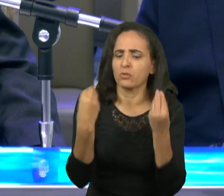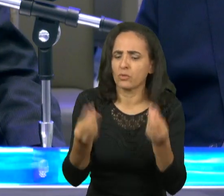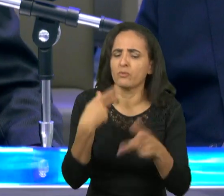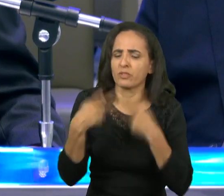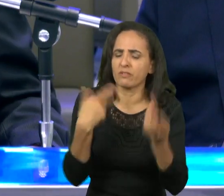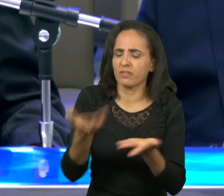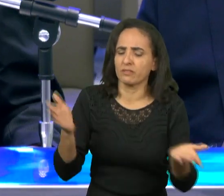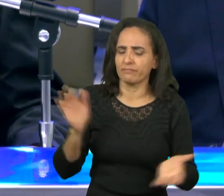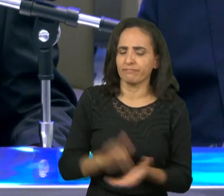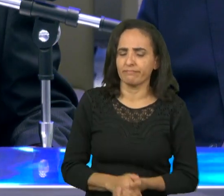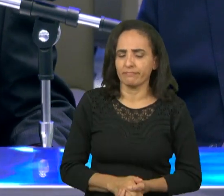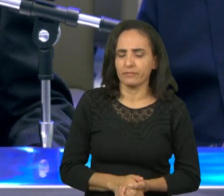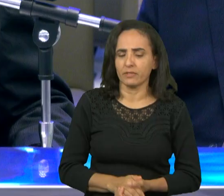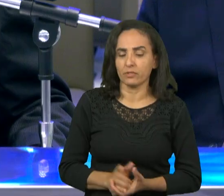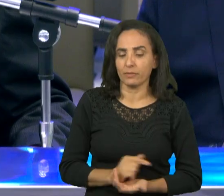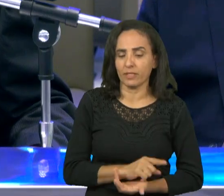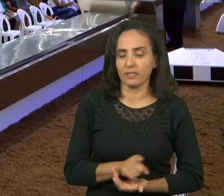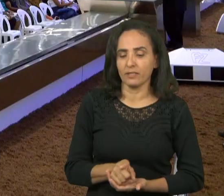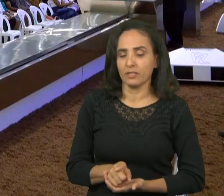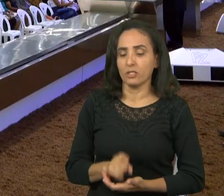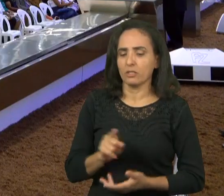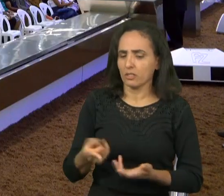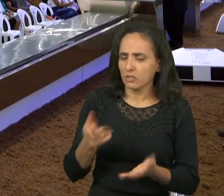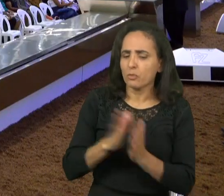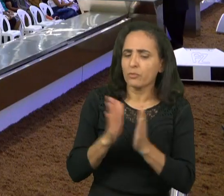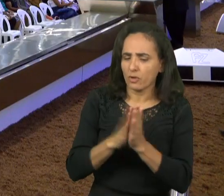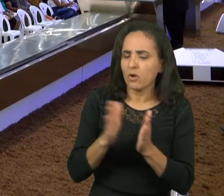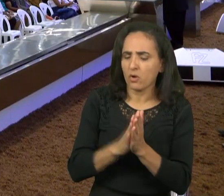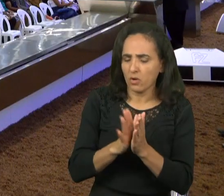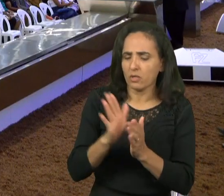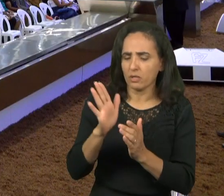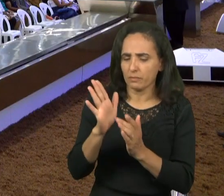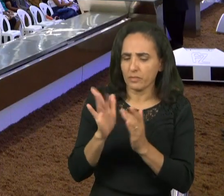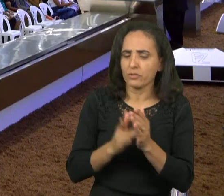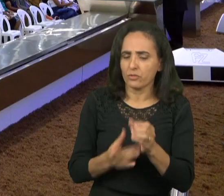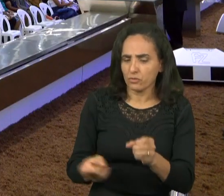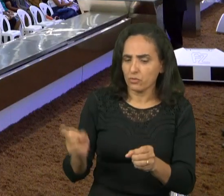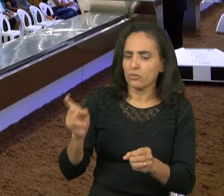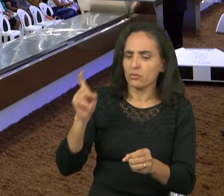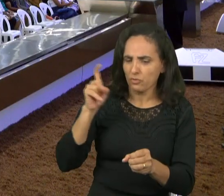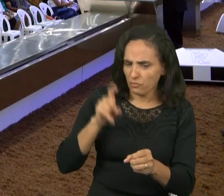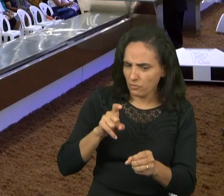eu disse meu amigo então ora para Jesus não voltar nesses dez minutos